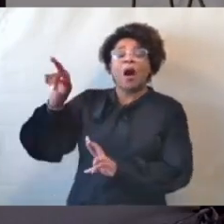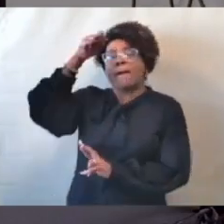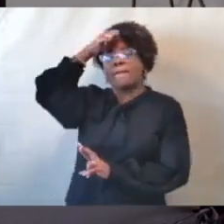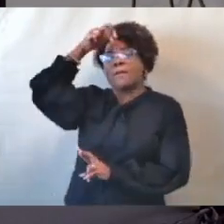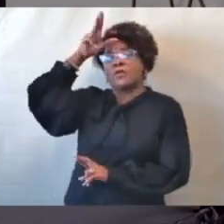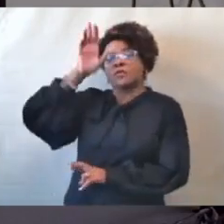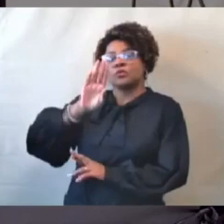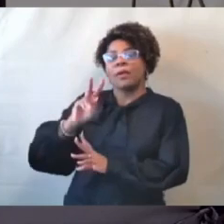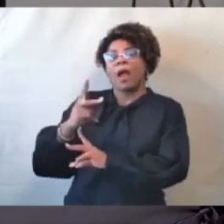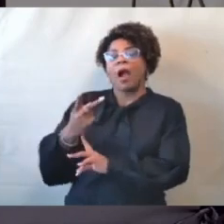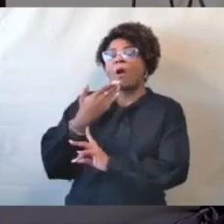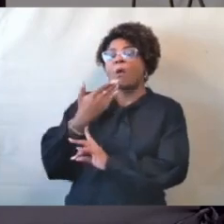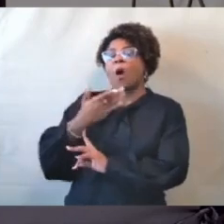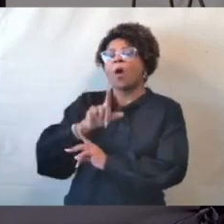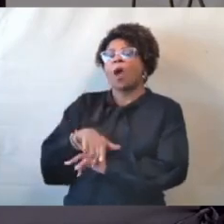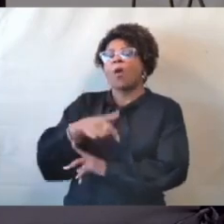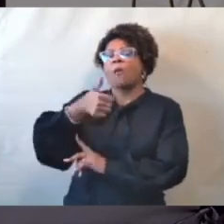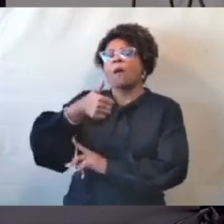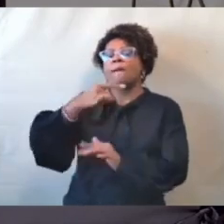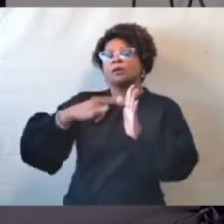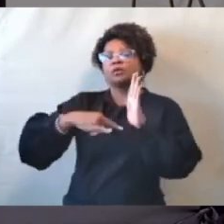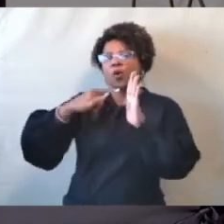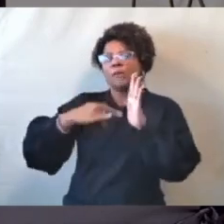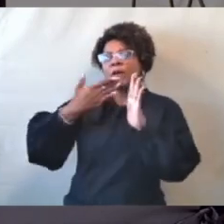procedimentos seguintes do processo?